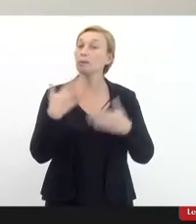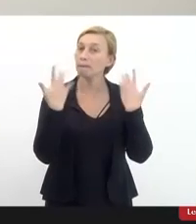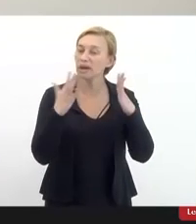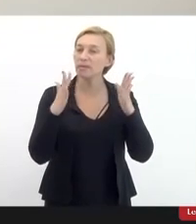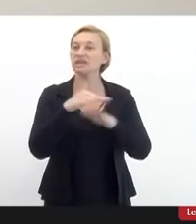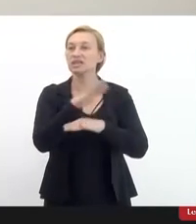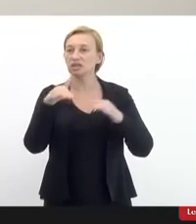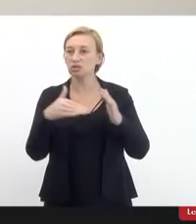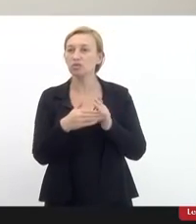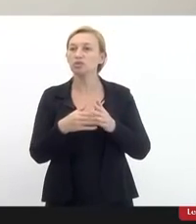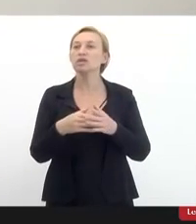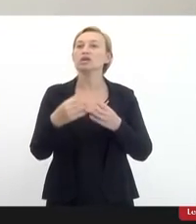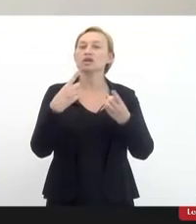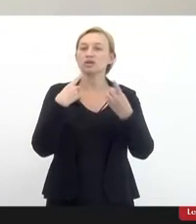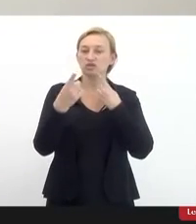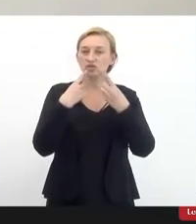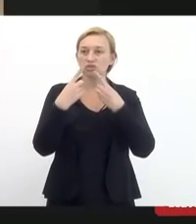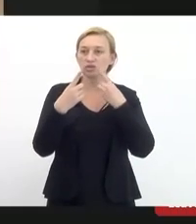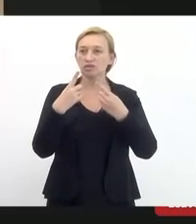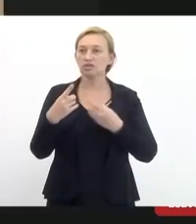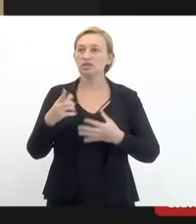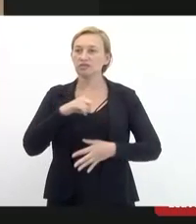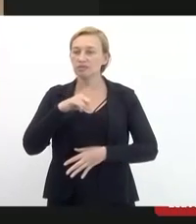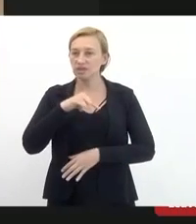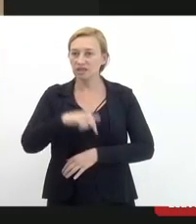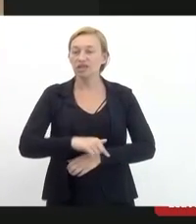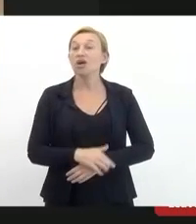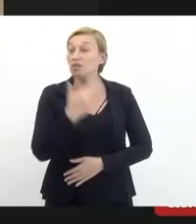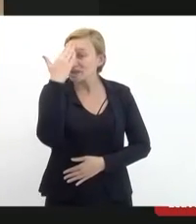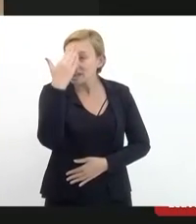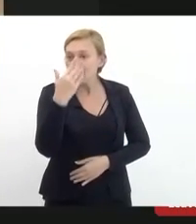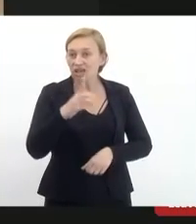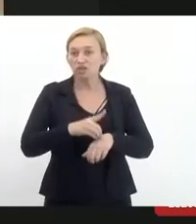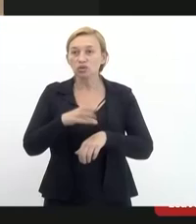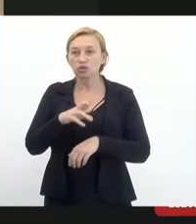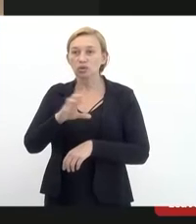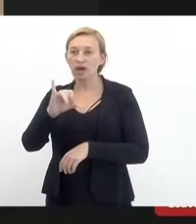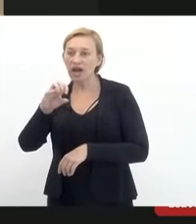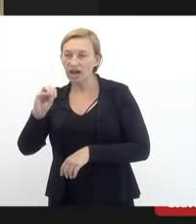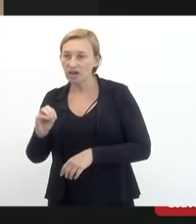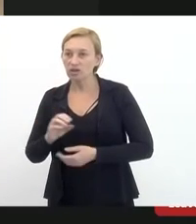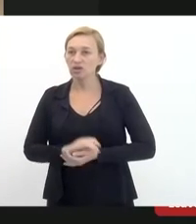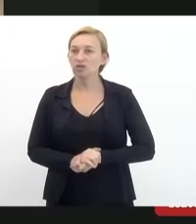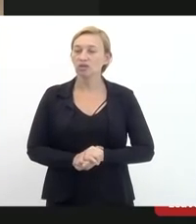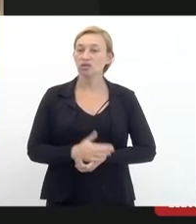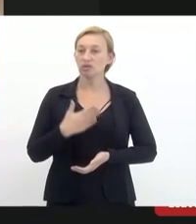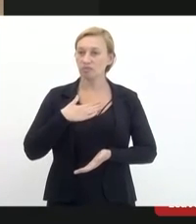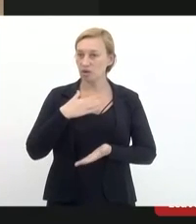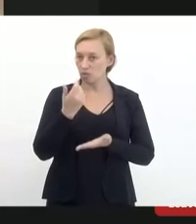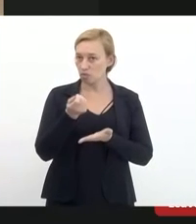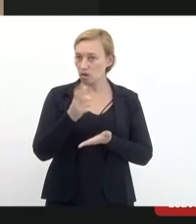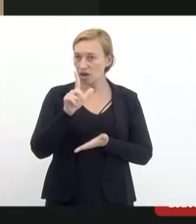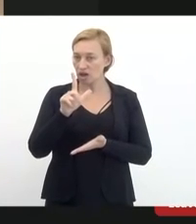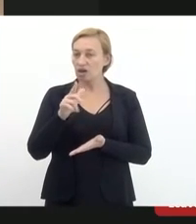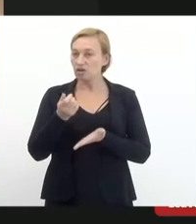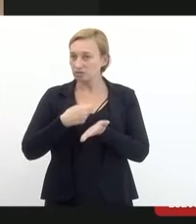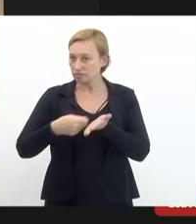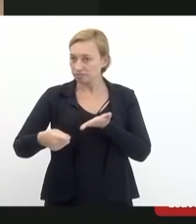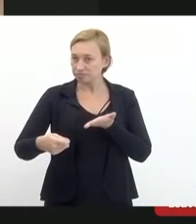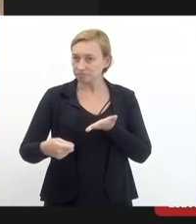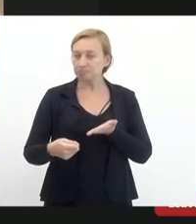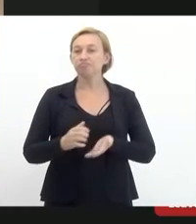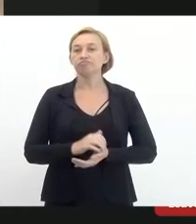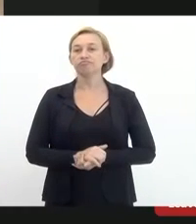todos pelo debate pelo excelente debate que tivemos aqui Obrigada doutor Caio eu vou fazer no meu laudo no meu parecer